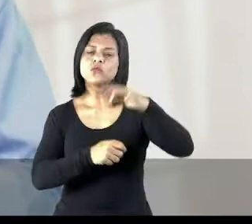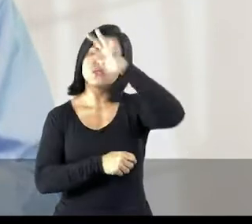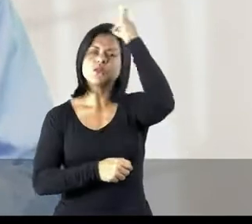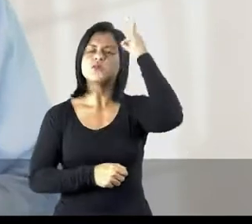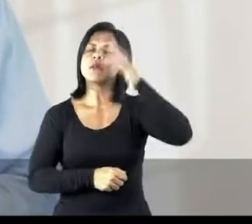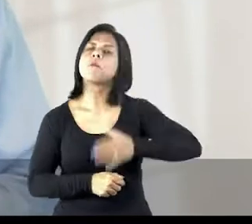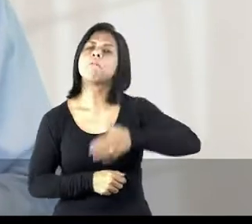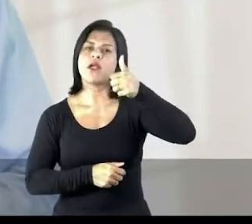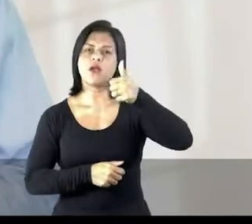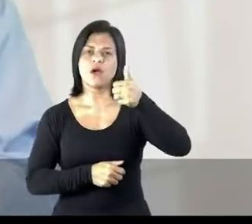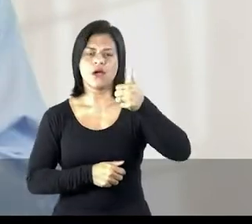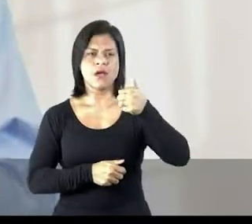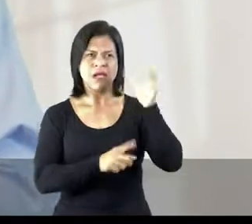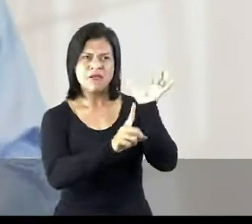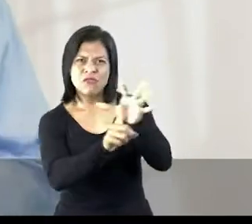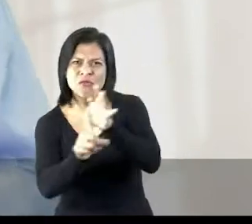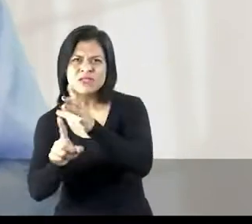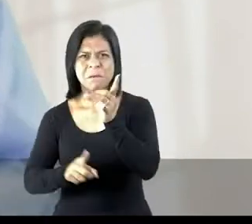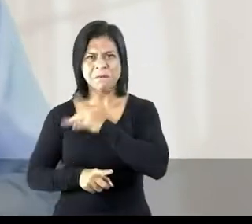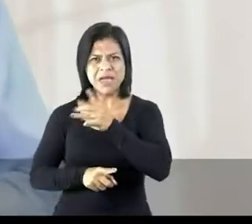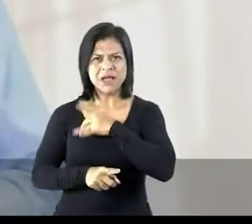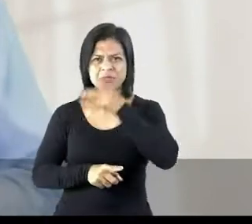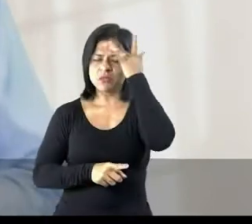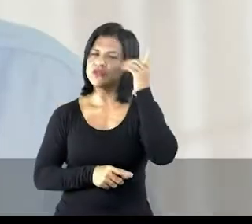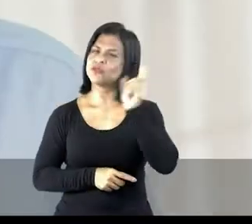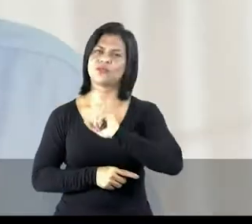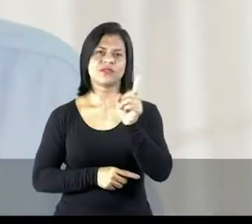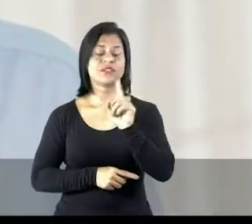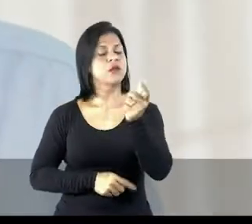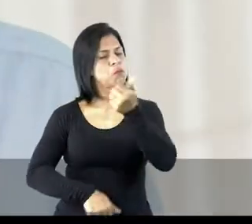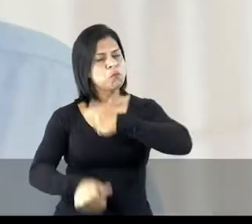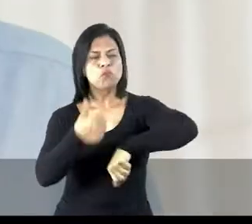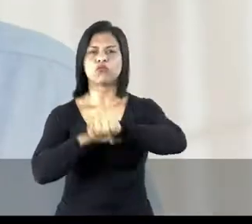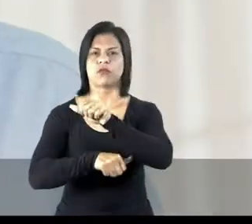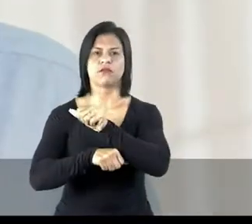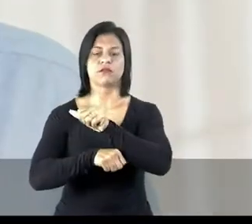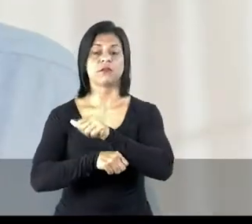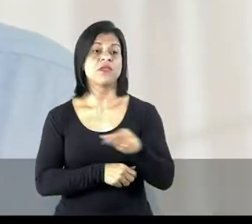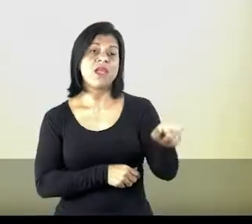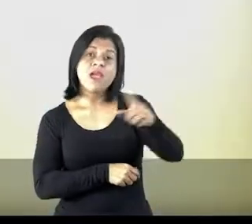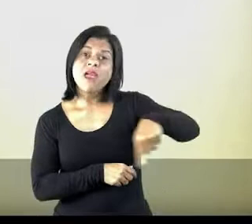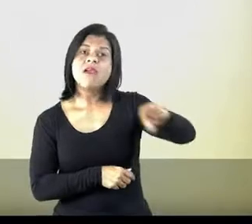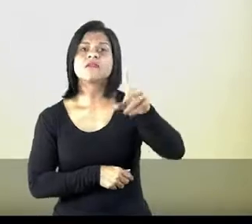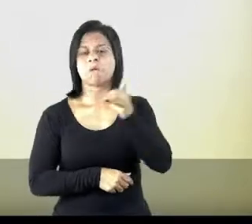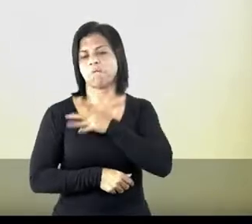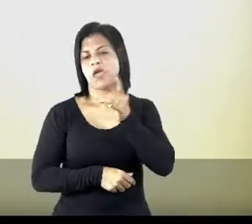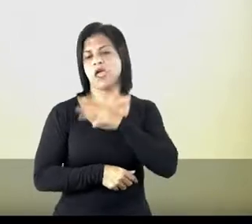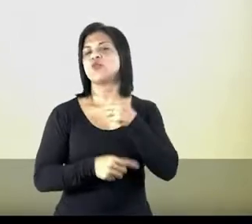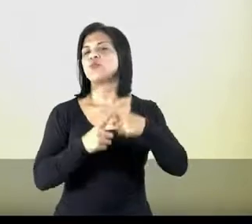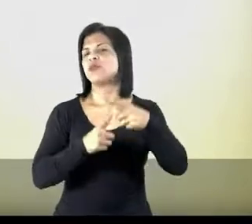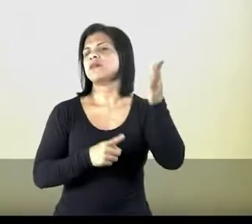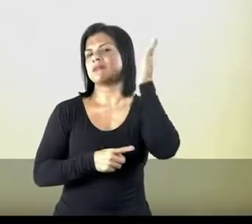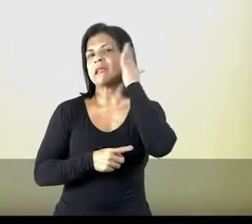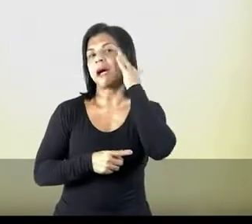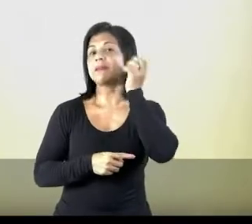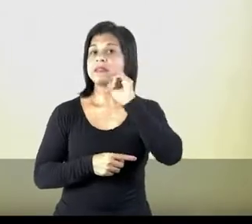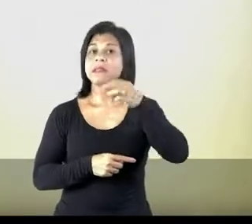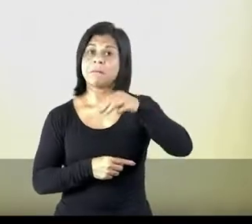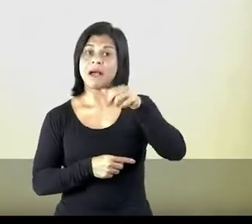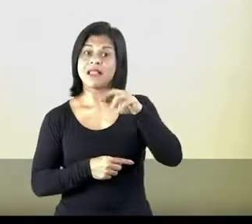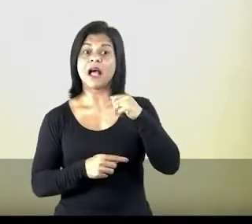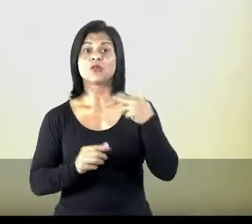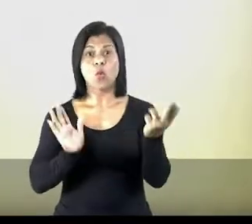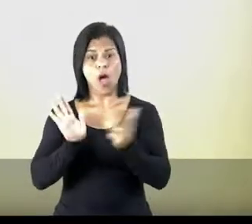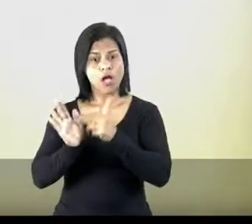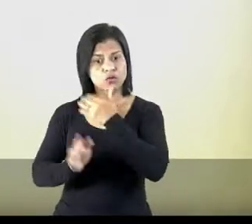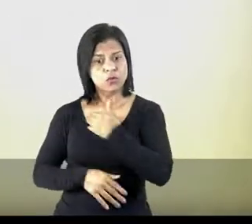endireitar o Estado, usar o medo nas pessoas, a população não é boa. Eles estão com medo porque sabem que